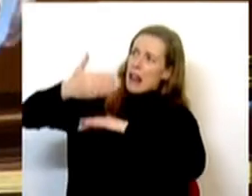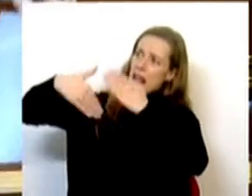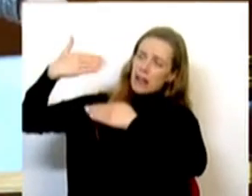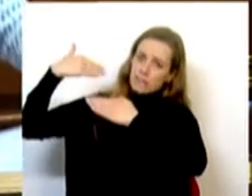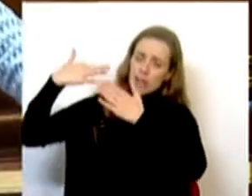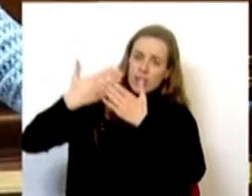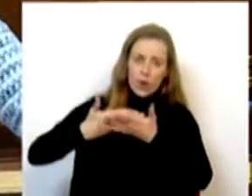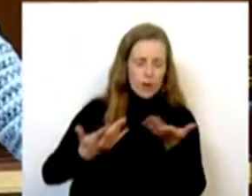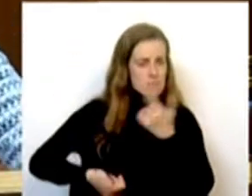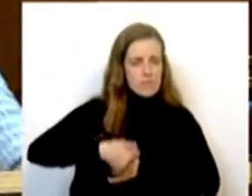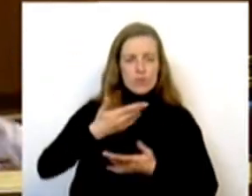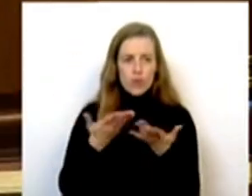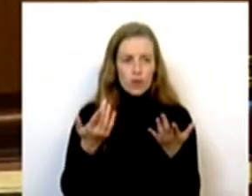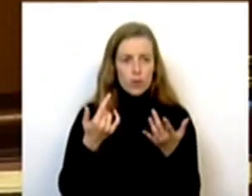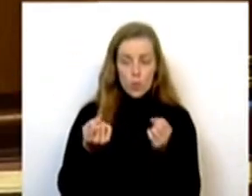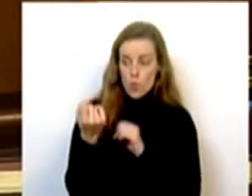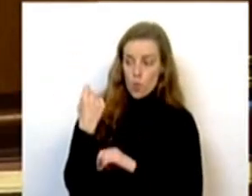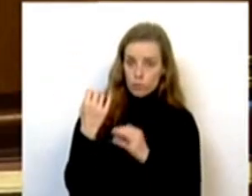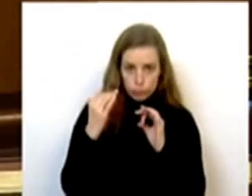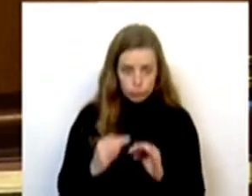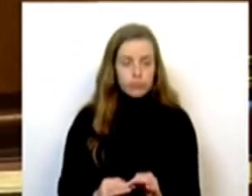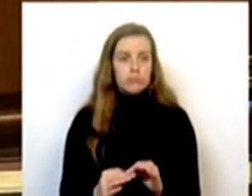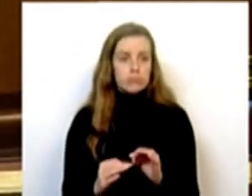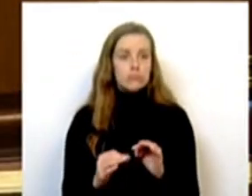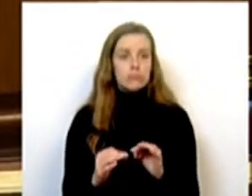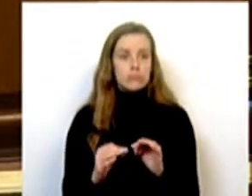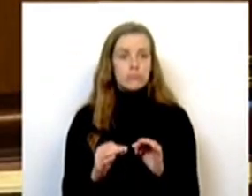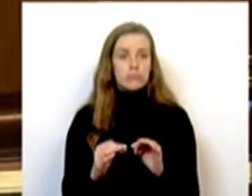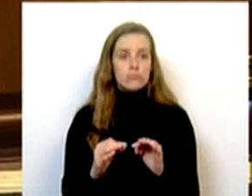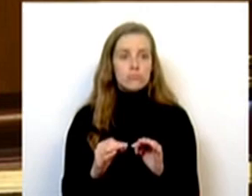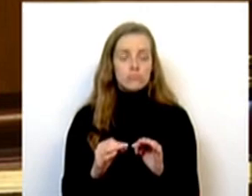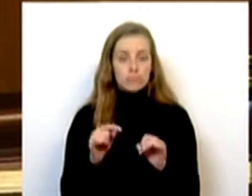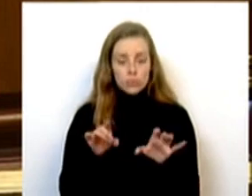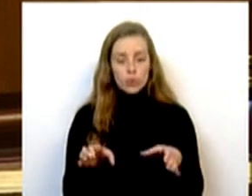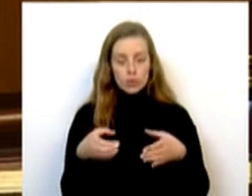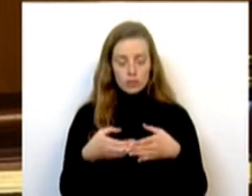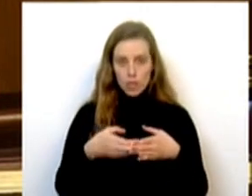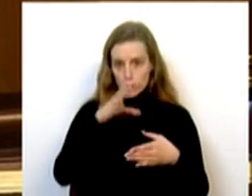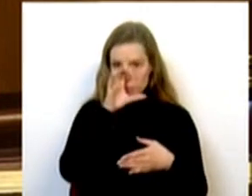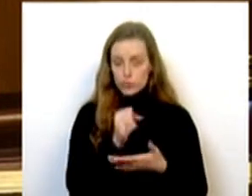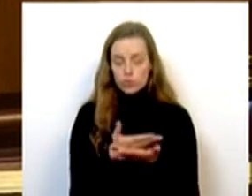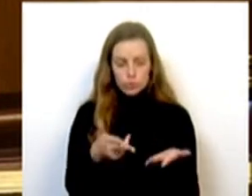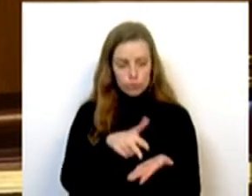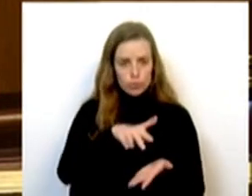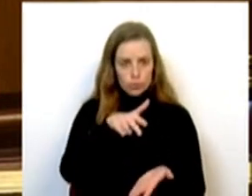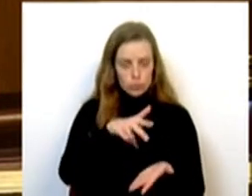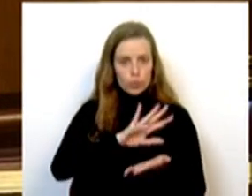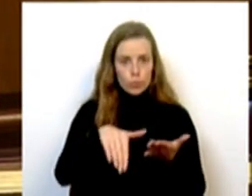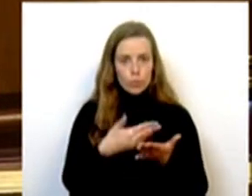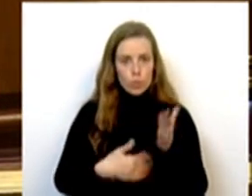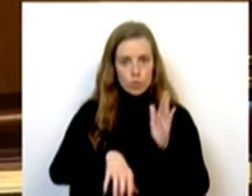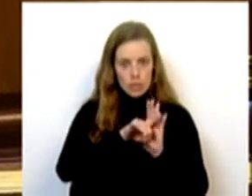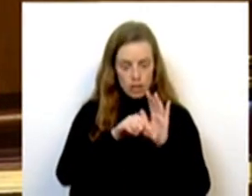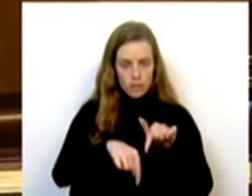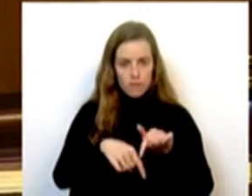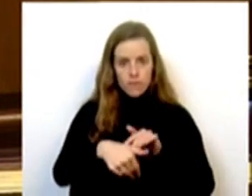e ontem mesmo, ontem mesmo, em Conselho de Ministros, aprovámos uma proposta de lei que vai ser